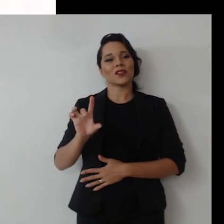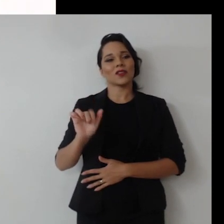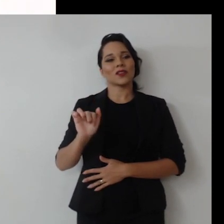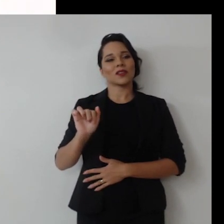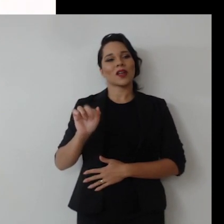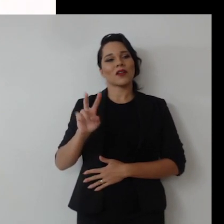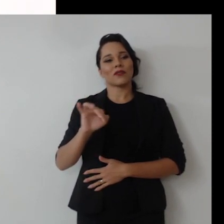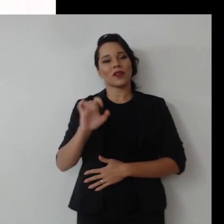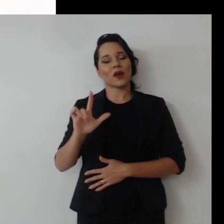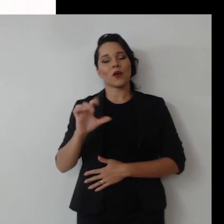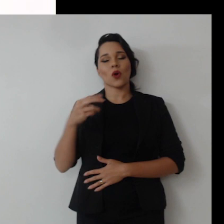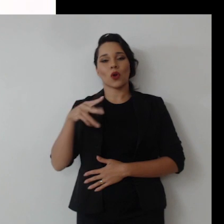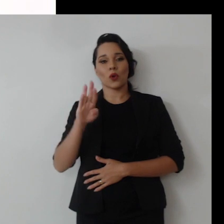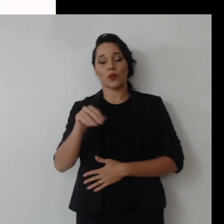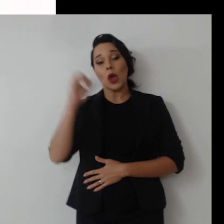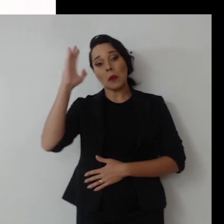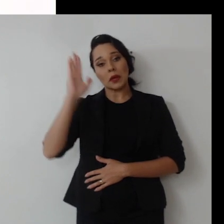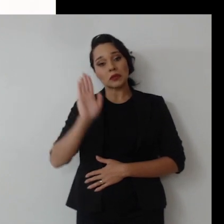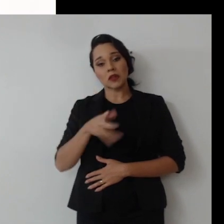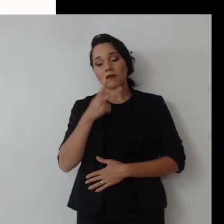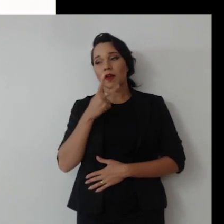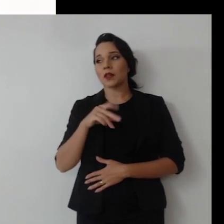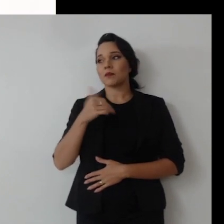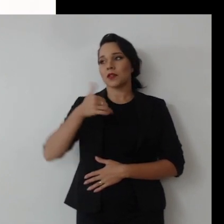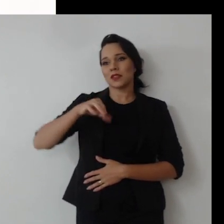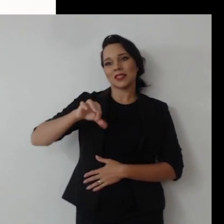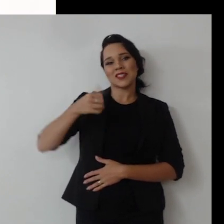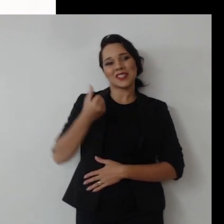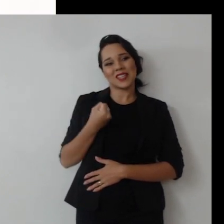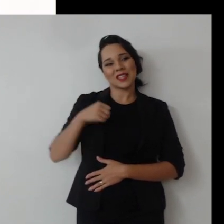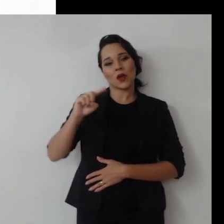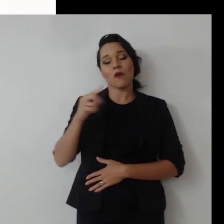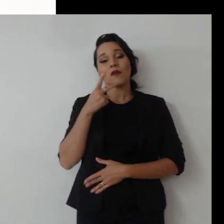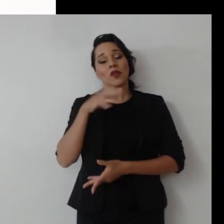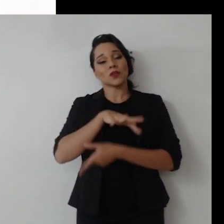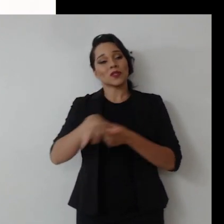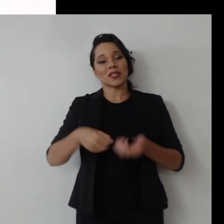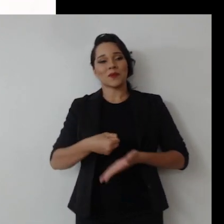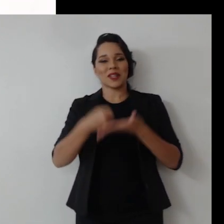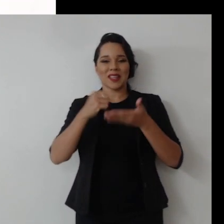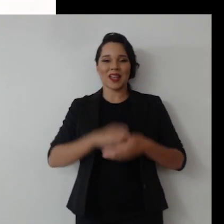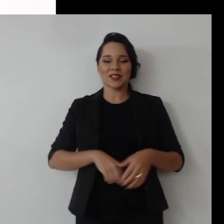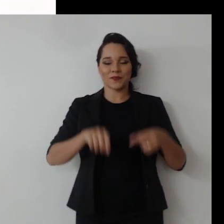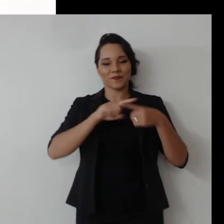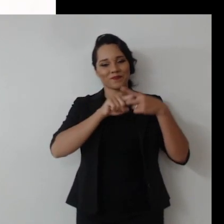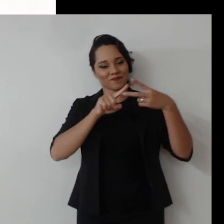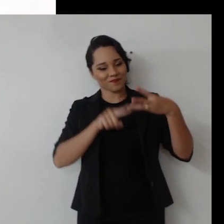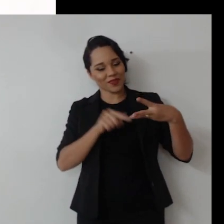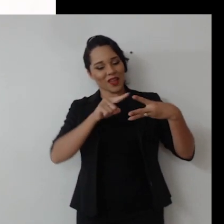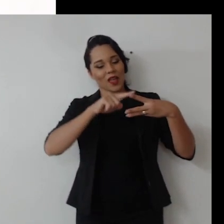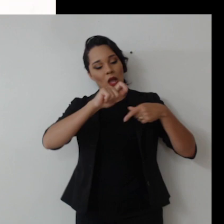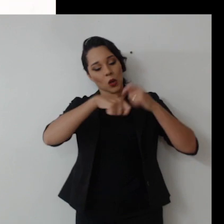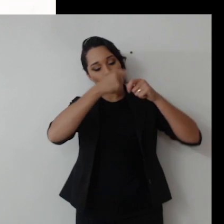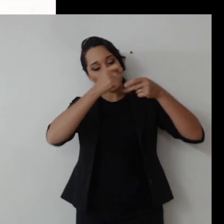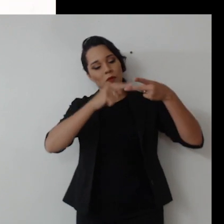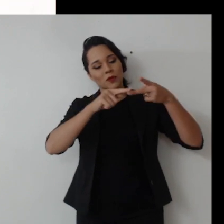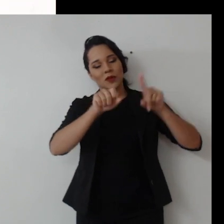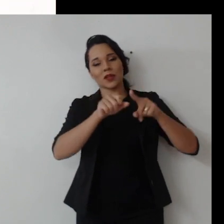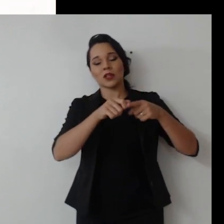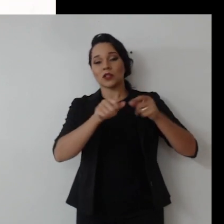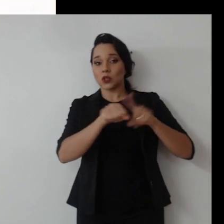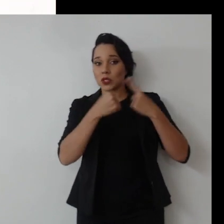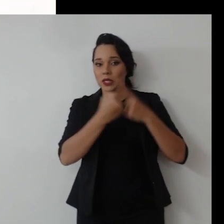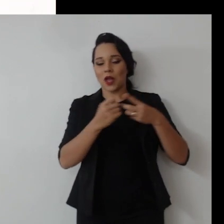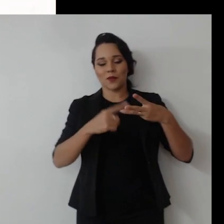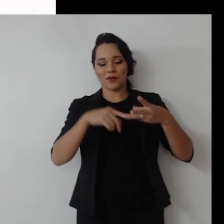1987, o Brasil já estava falando em 81 de sustentabilidade. Olha o tripé, o econômico, social e o ambiental.